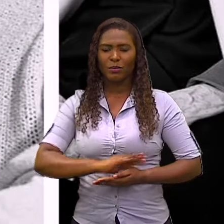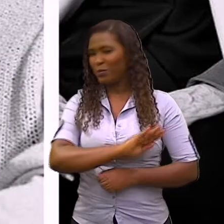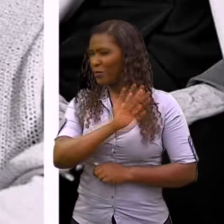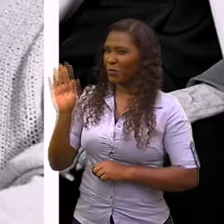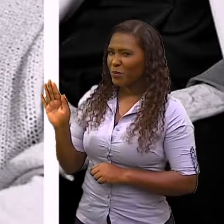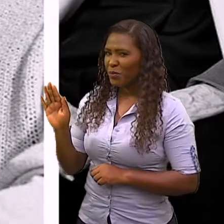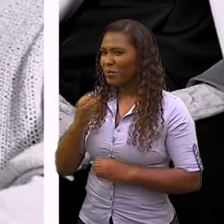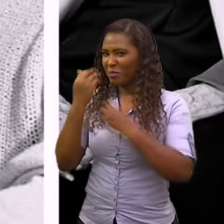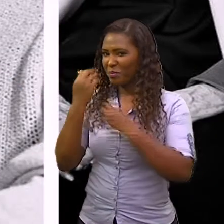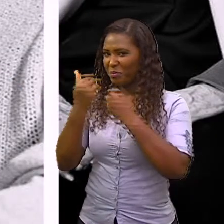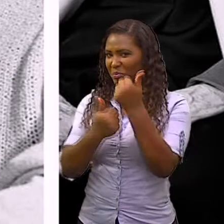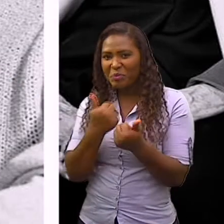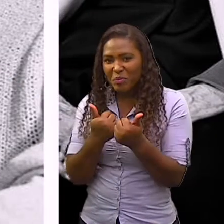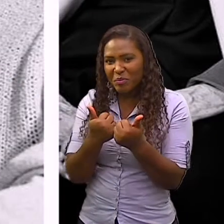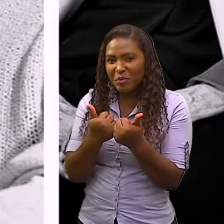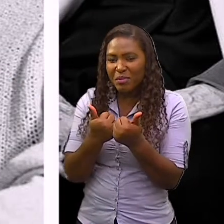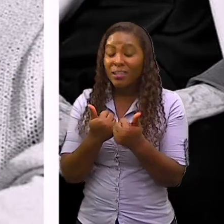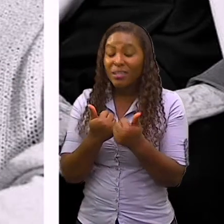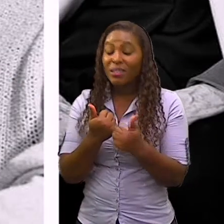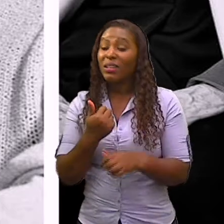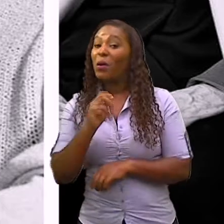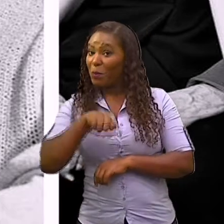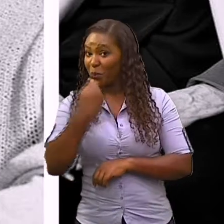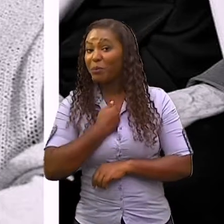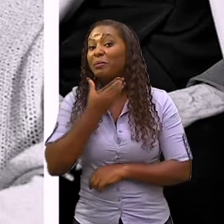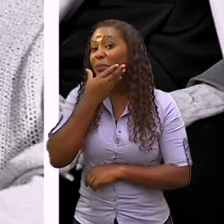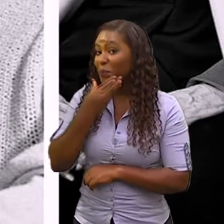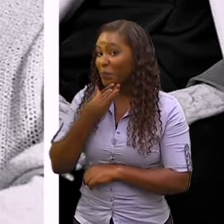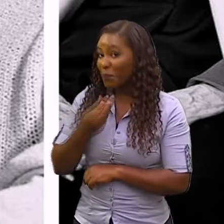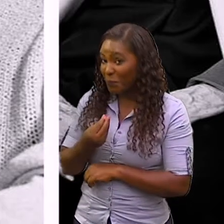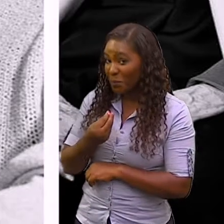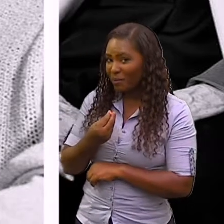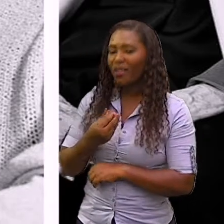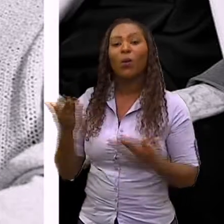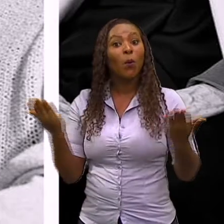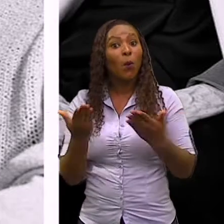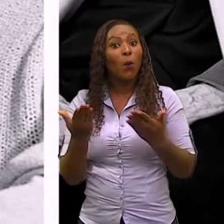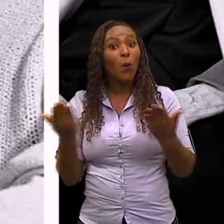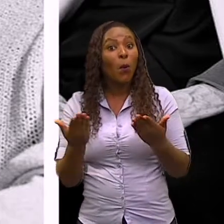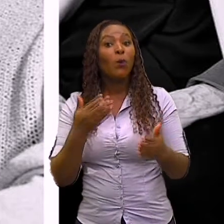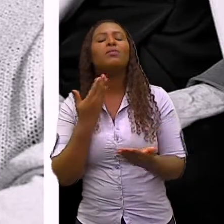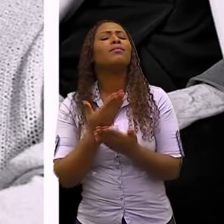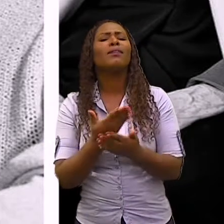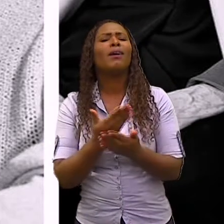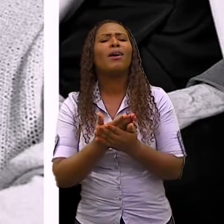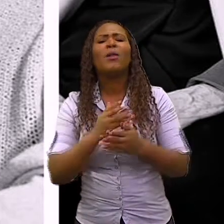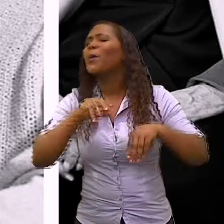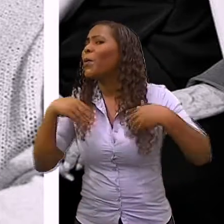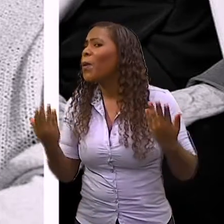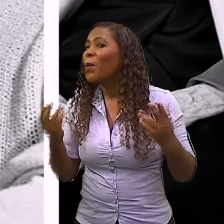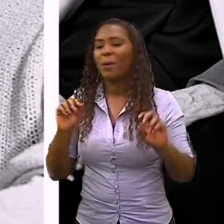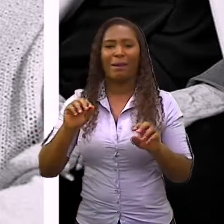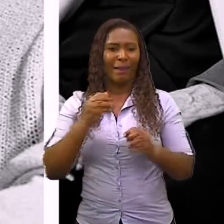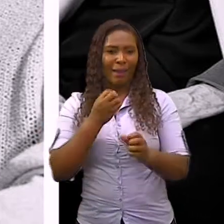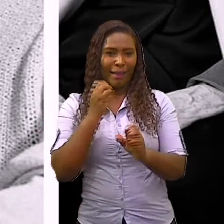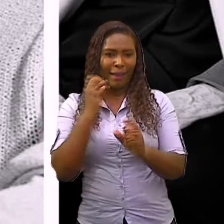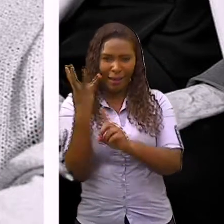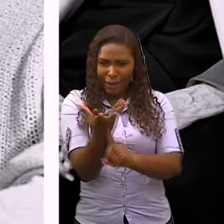Olá, tudo bem? Eu sou o professor Antônio e hoje nós estamos aqui na nossa aula de arte, nosso conteúdo preferido.